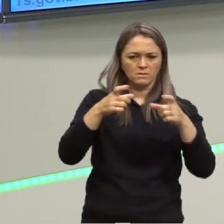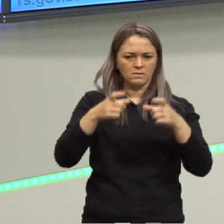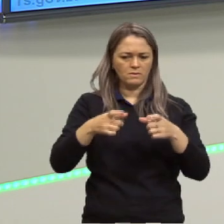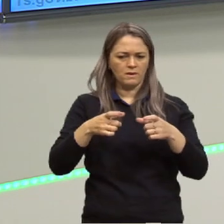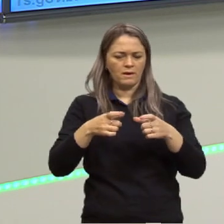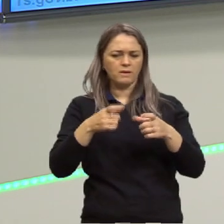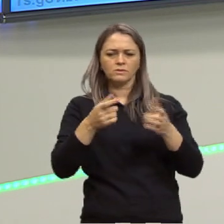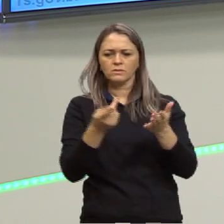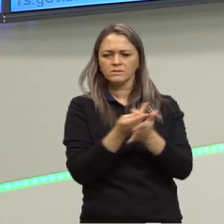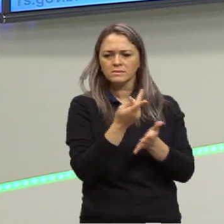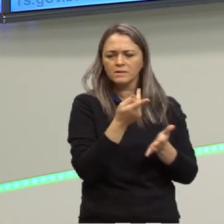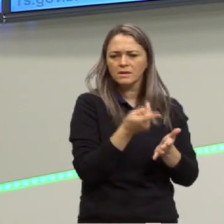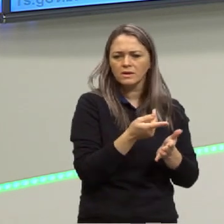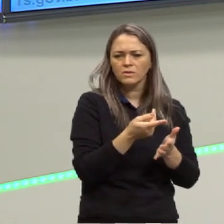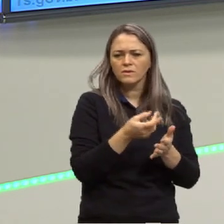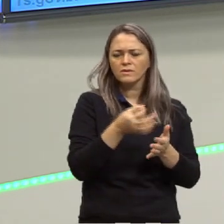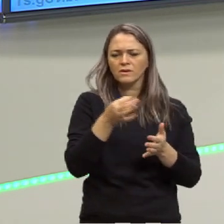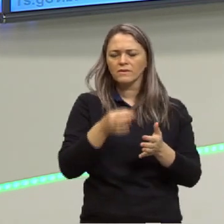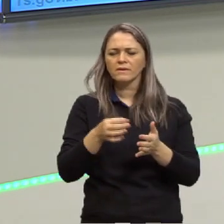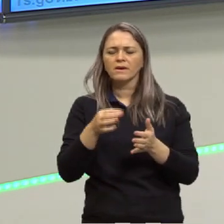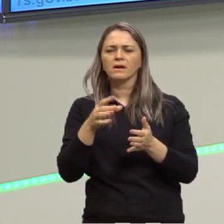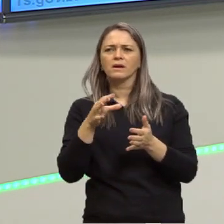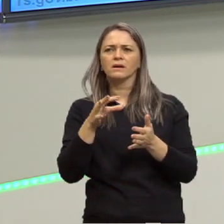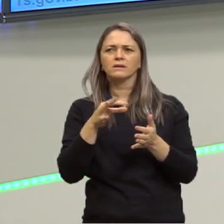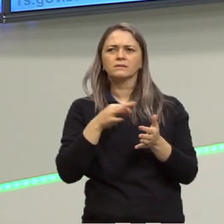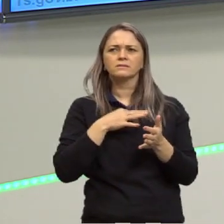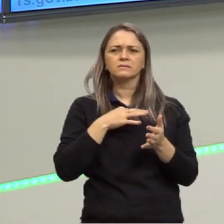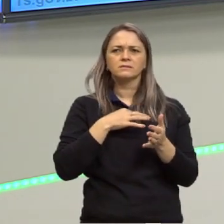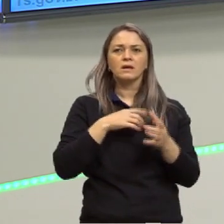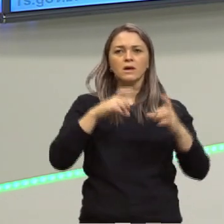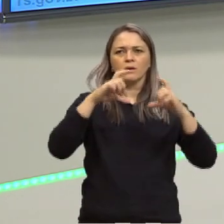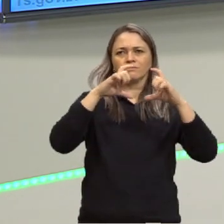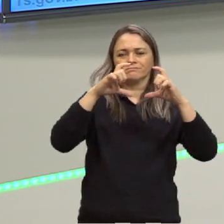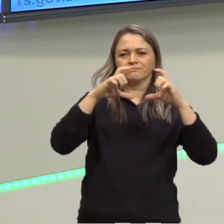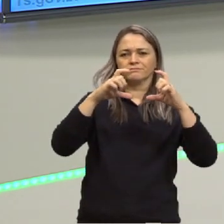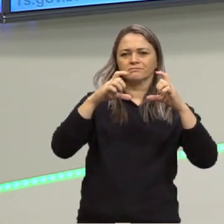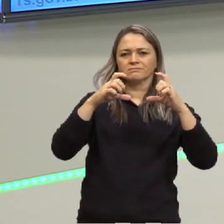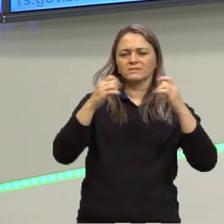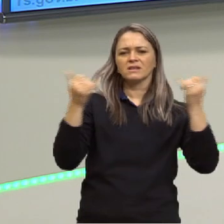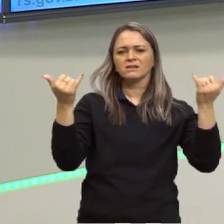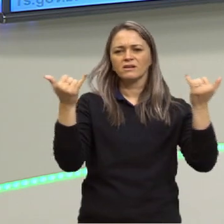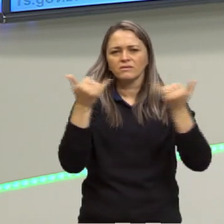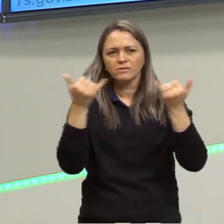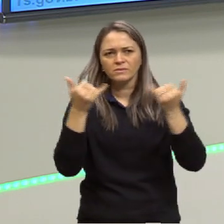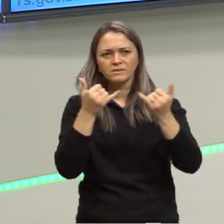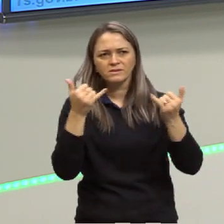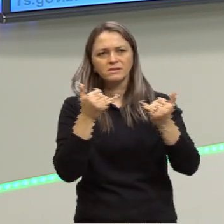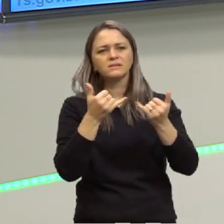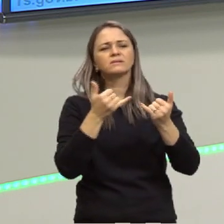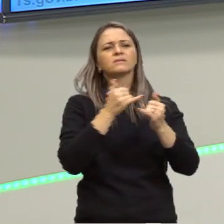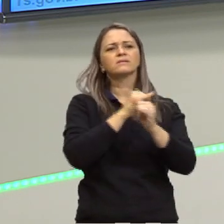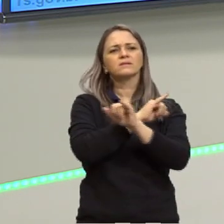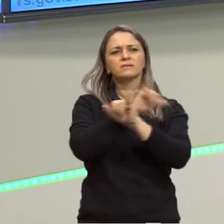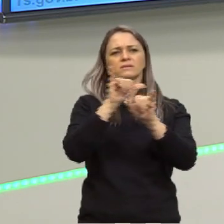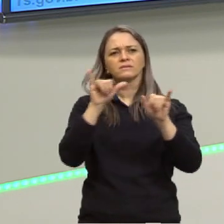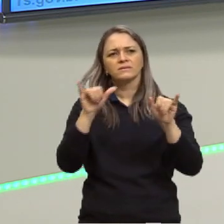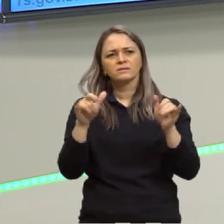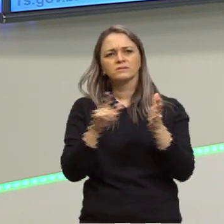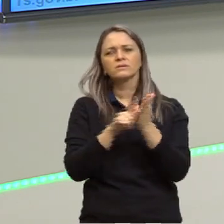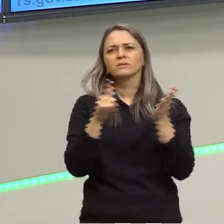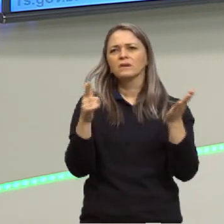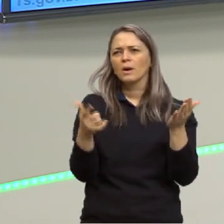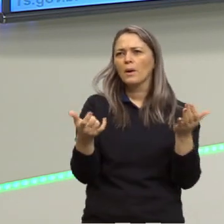O que garante a certeza é o fato de ser um classificado, porque a gente espera que as pessoas não estejam anunciando, né,